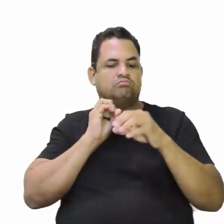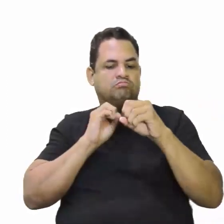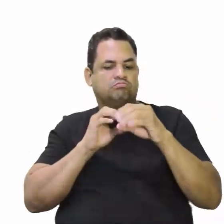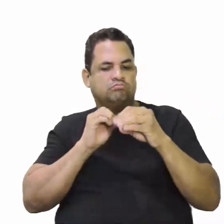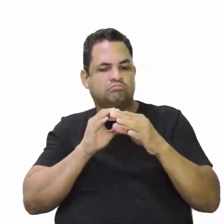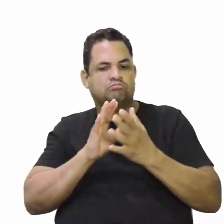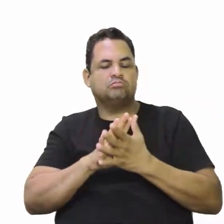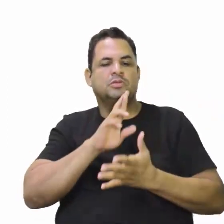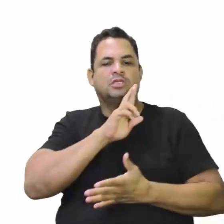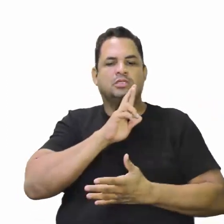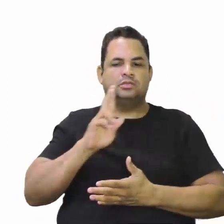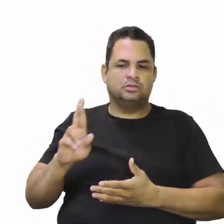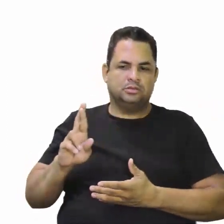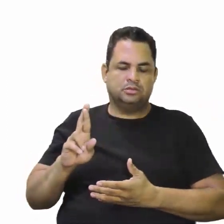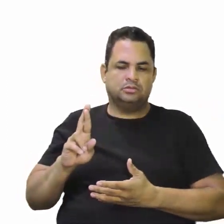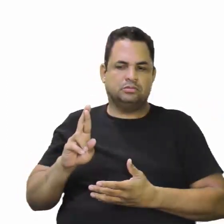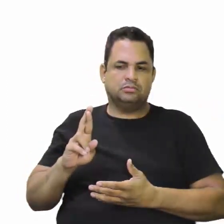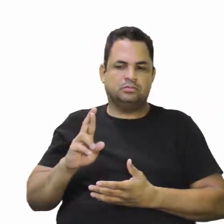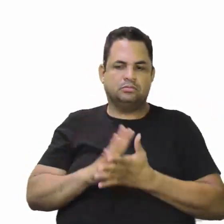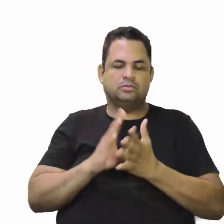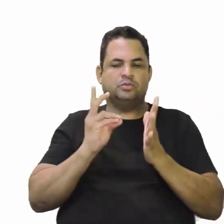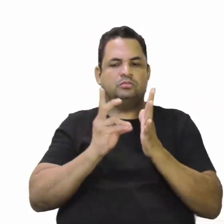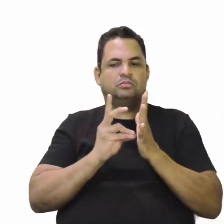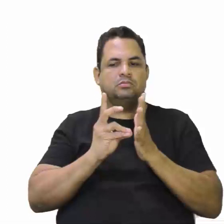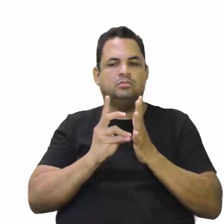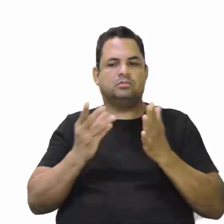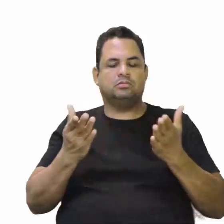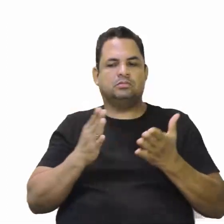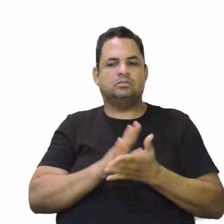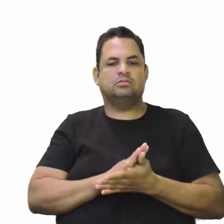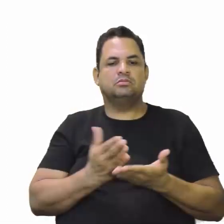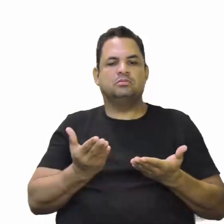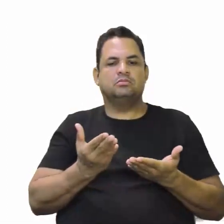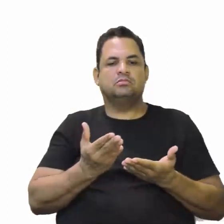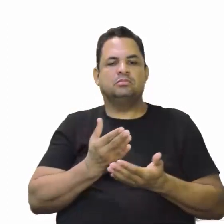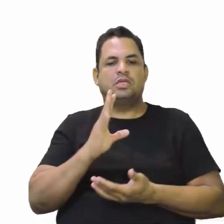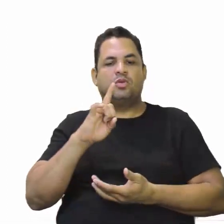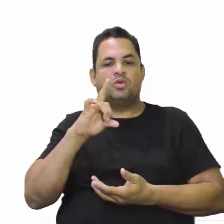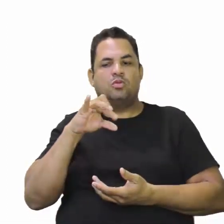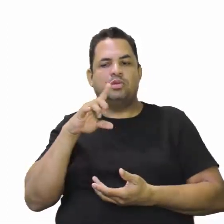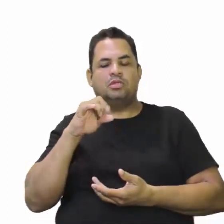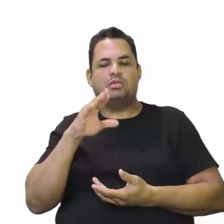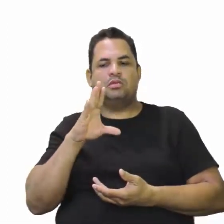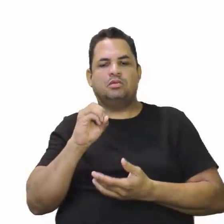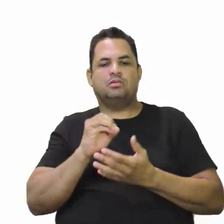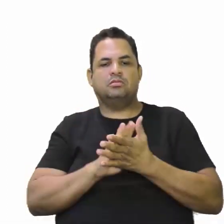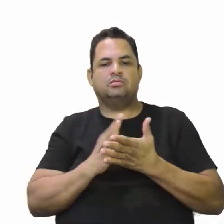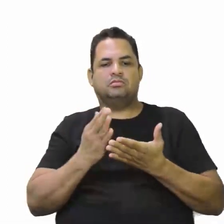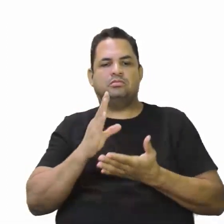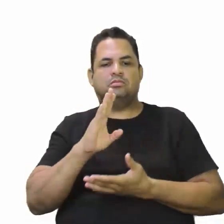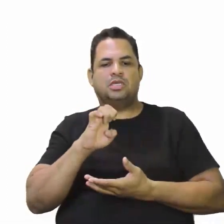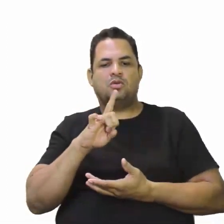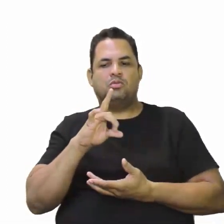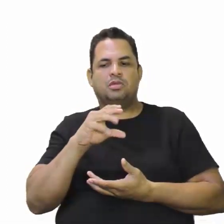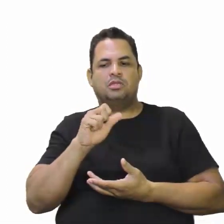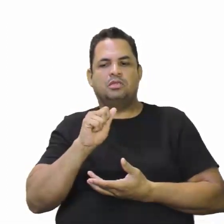preceitos religiosos para esse indígena. Era o encomendeiro. Era a encomenda.